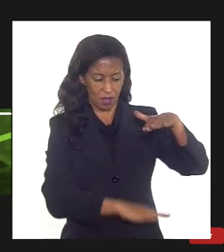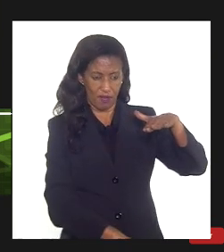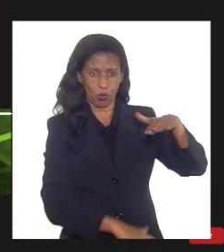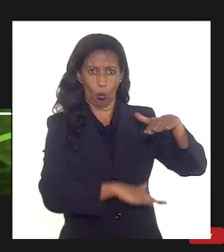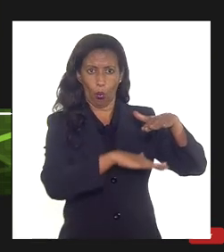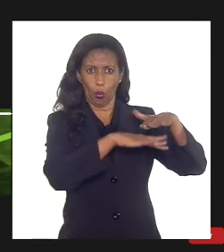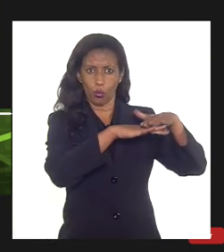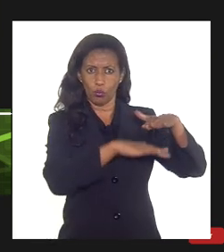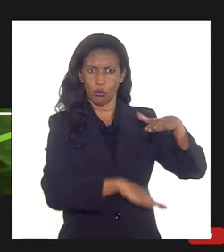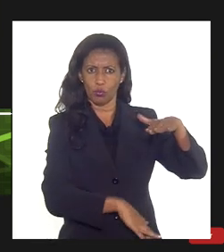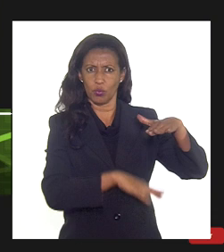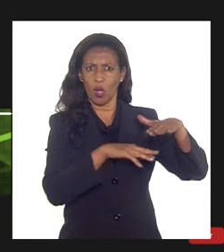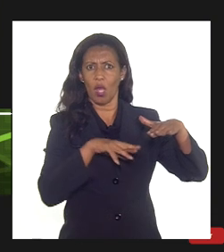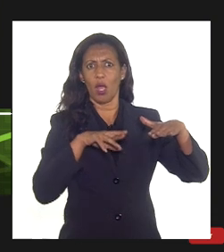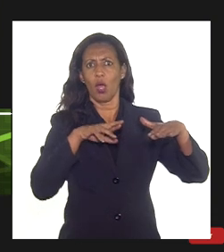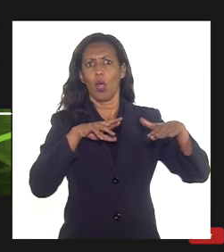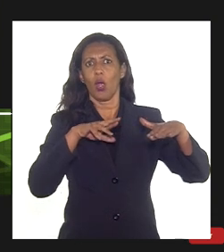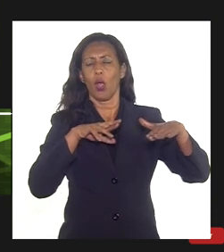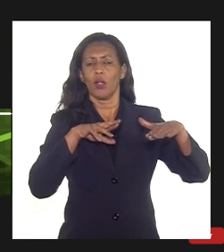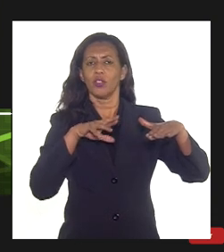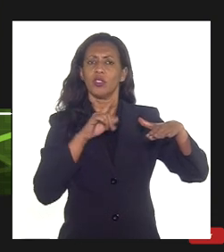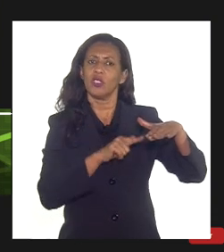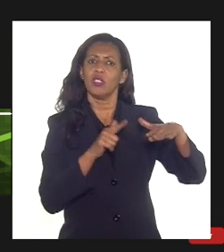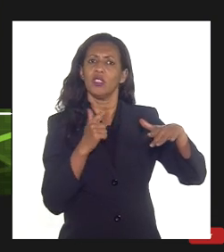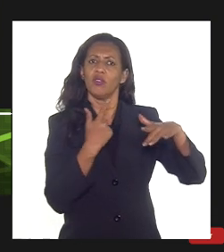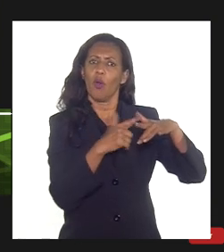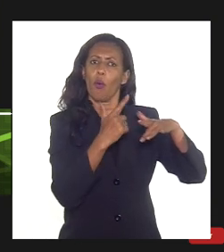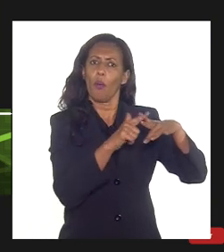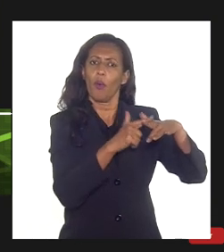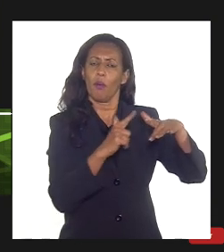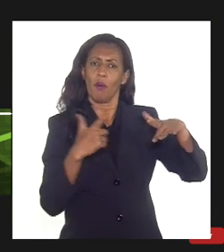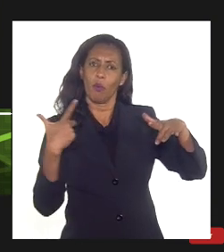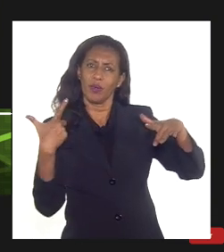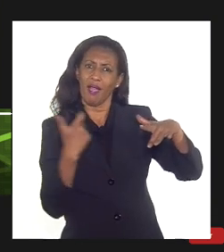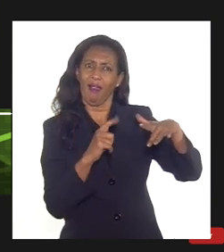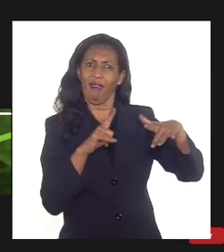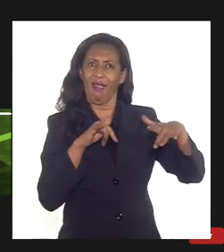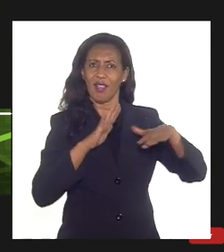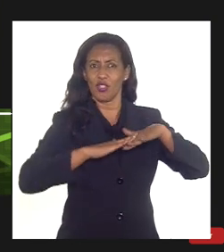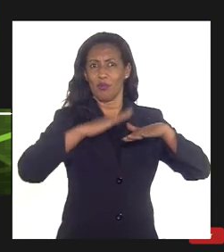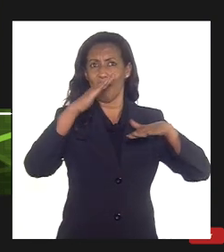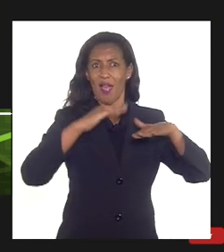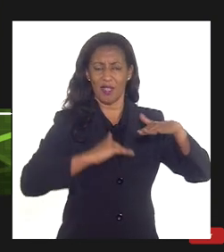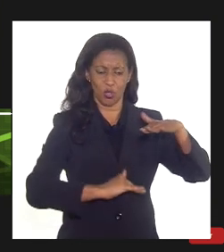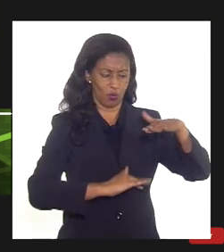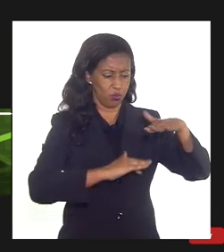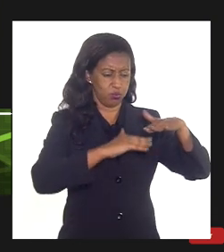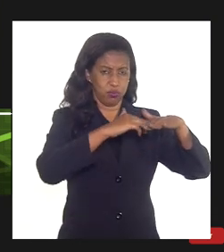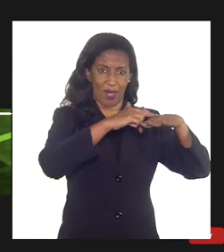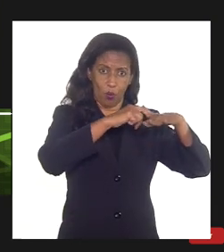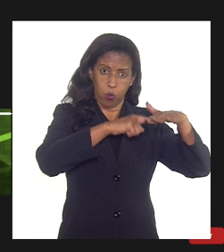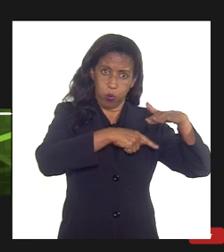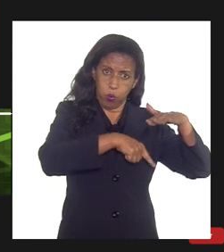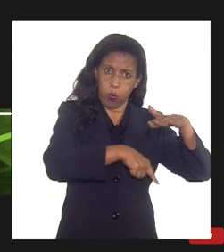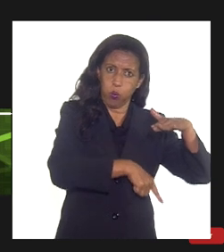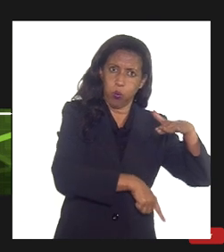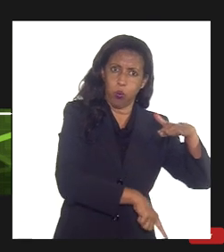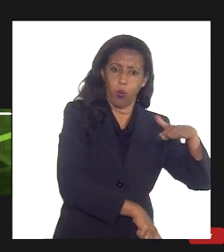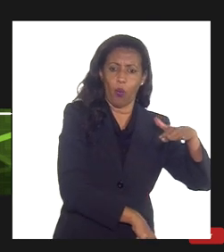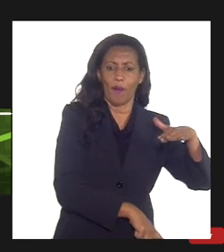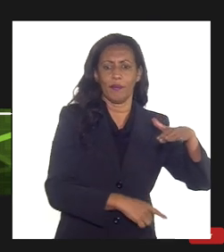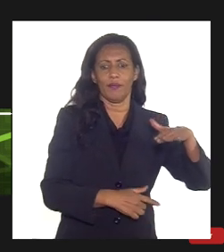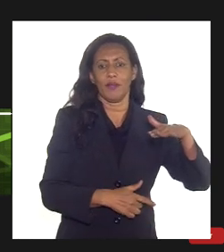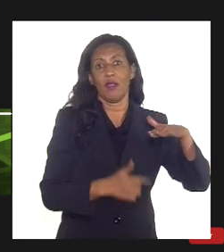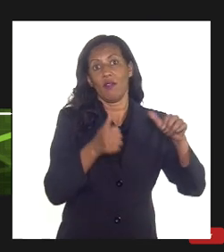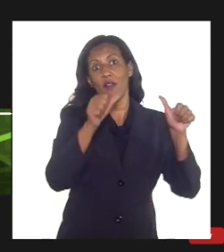não é bom reinjetar tanto gás se reinjetar gás demais esse gás vai chegar no posto produtor e vai vai até